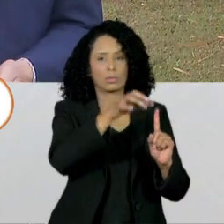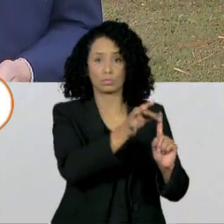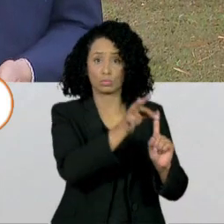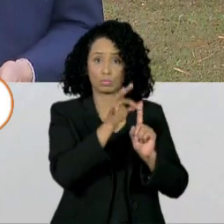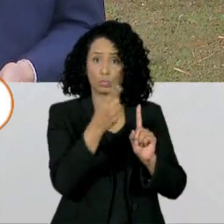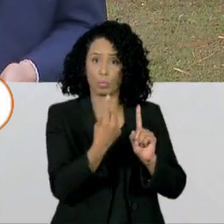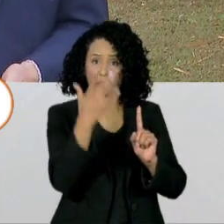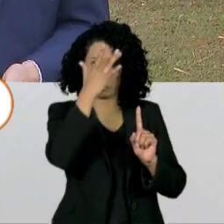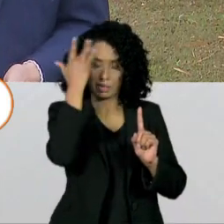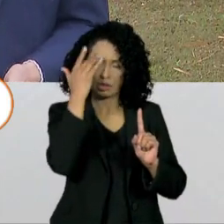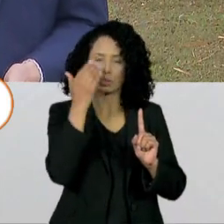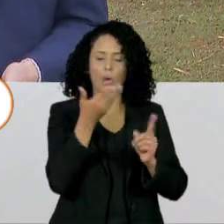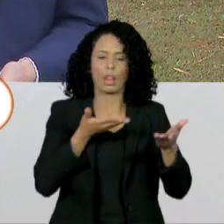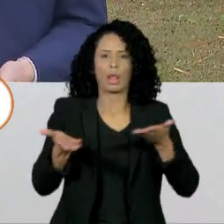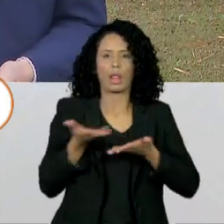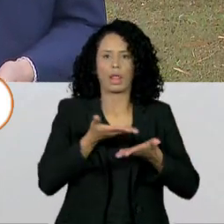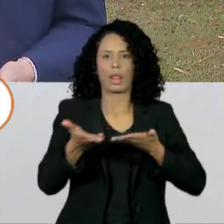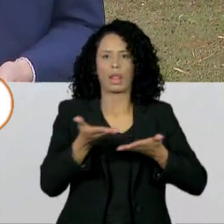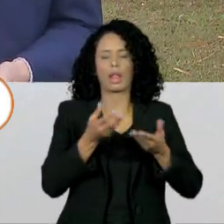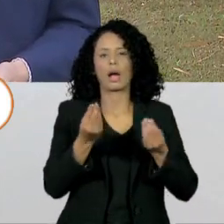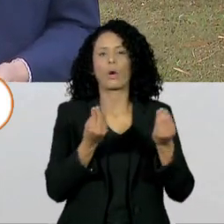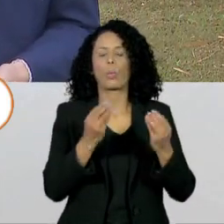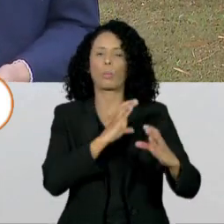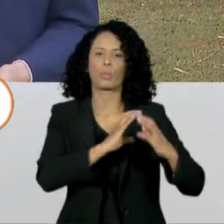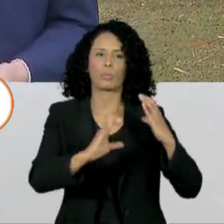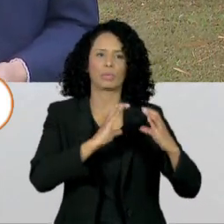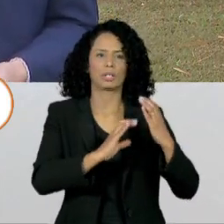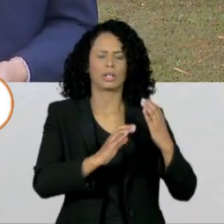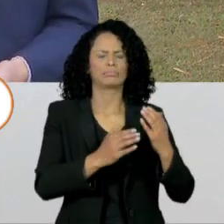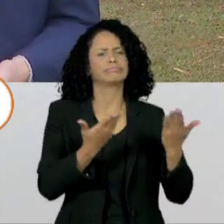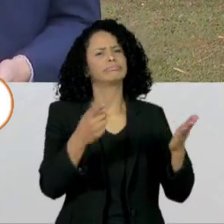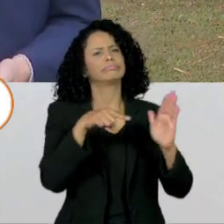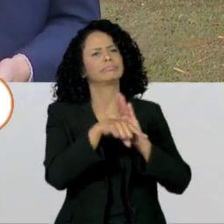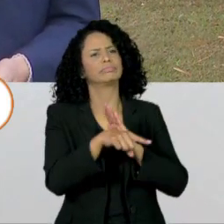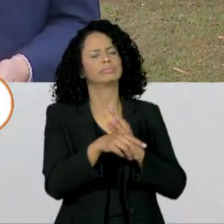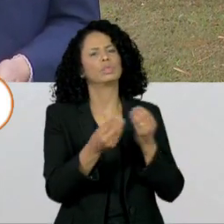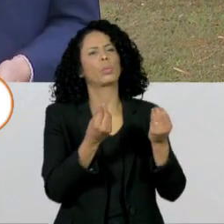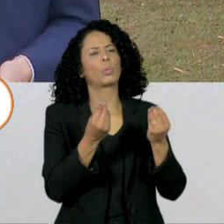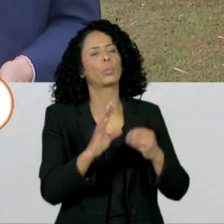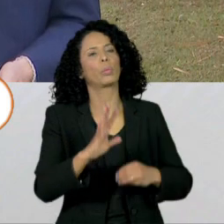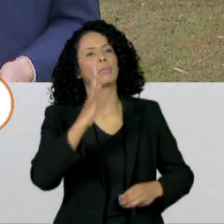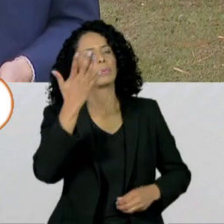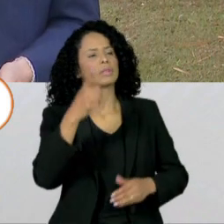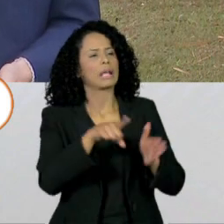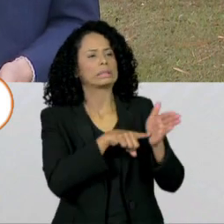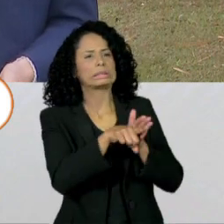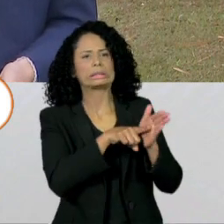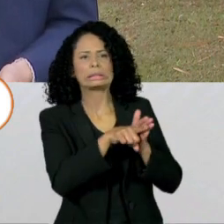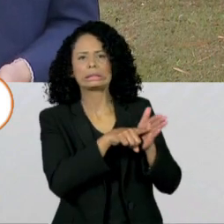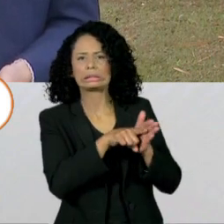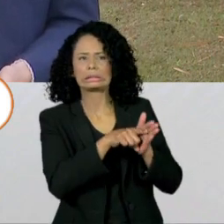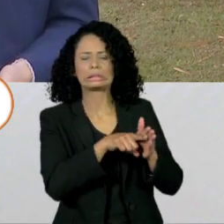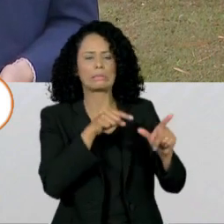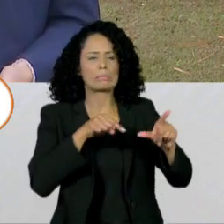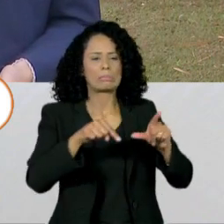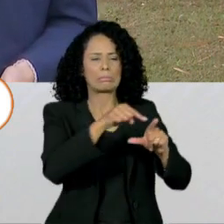Turatti tá de volta com a gente. Luiz, segue a mesma polêmica em torno da fiscalização das urnas eletrônicas, né?